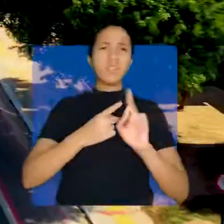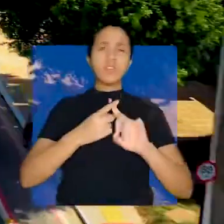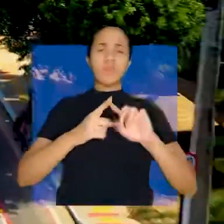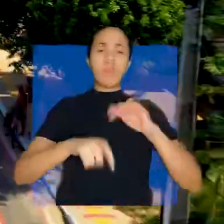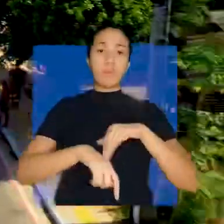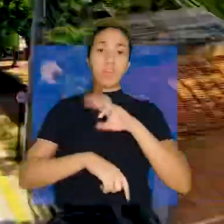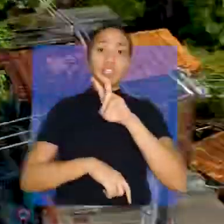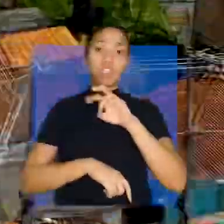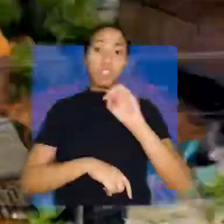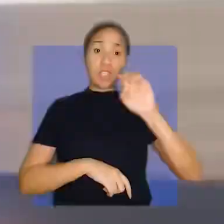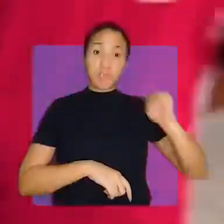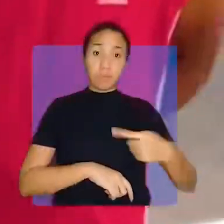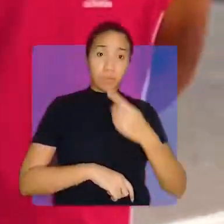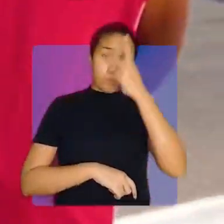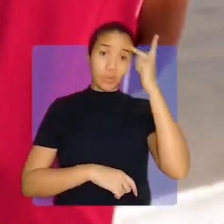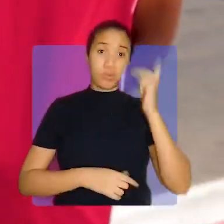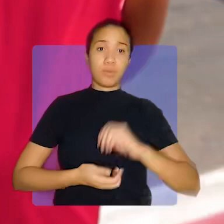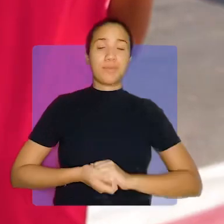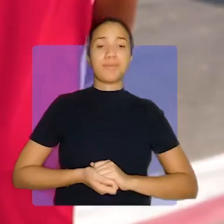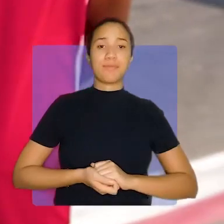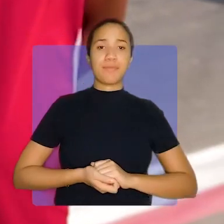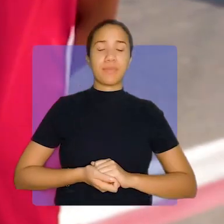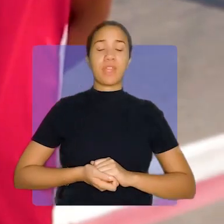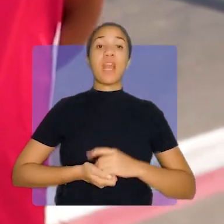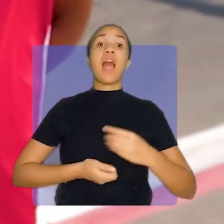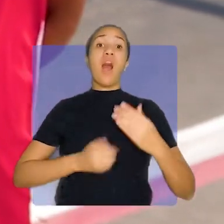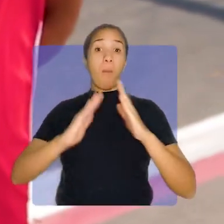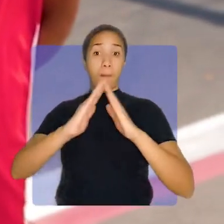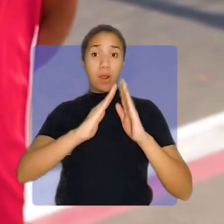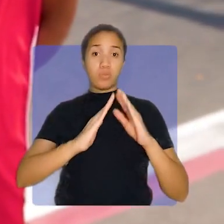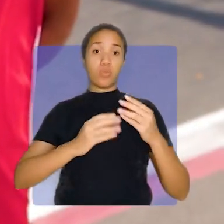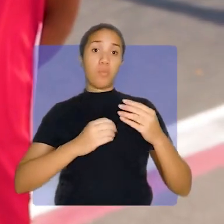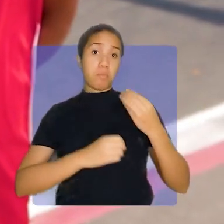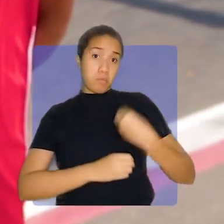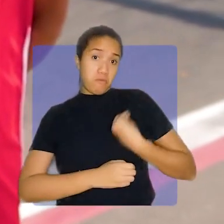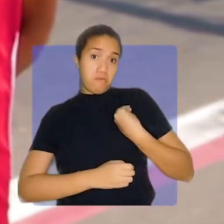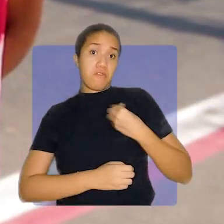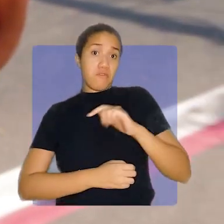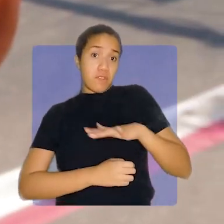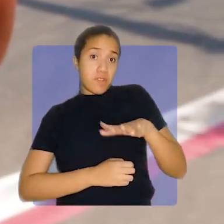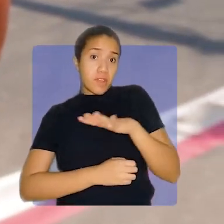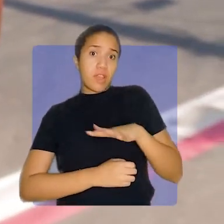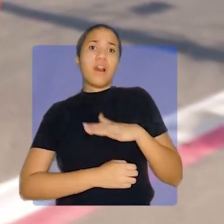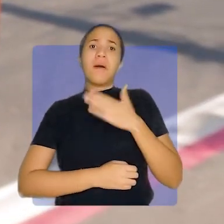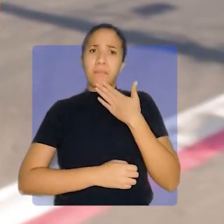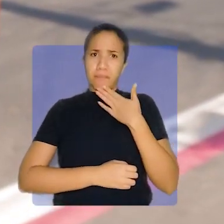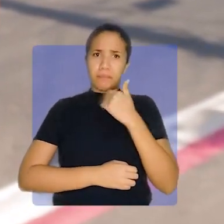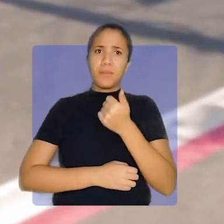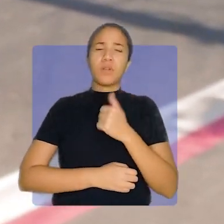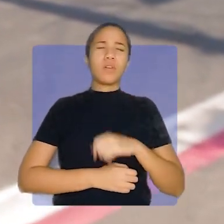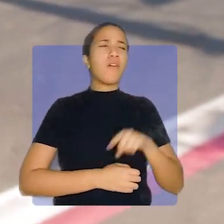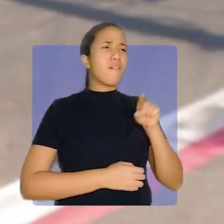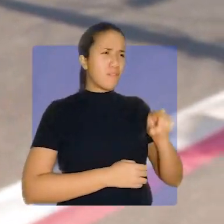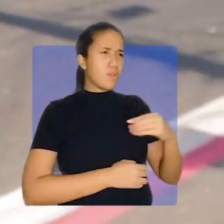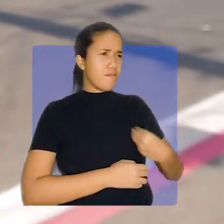500 mil pessoas. E olha, os moradores começaram a sentir a diferença por aqui. Jorge, a sua vida melhorou?